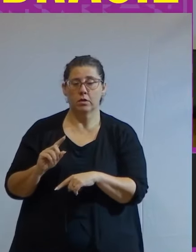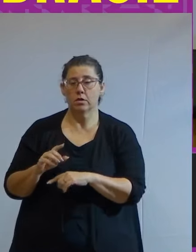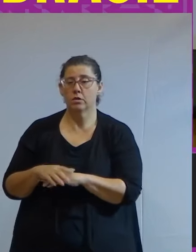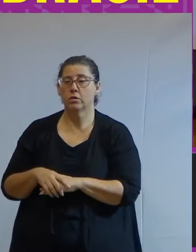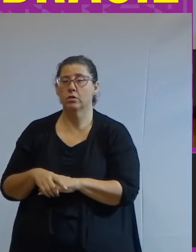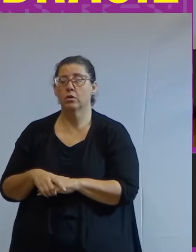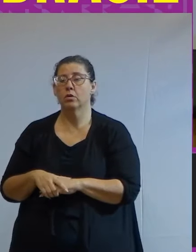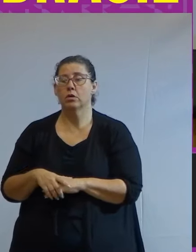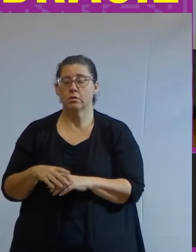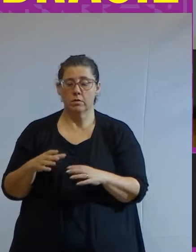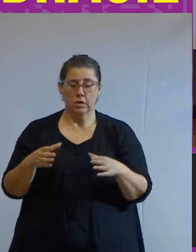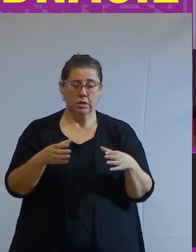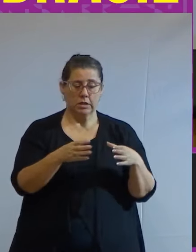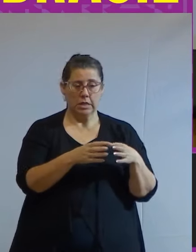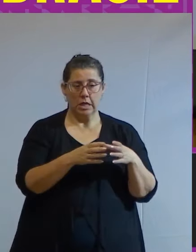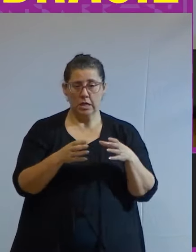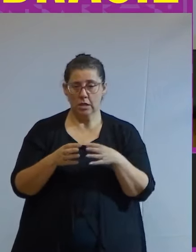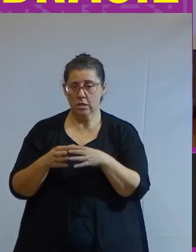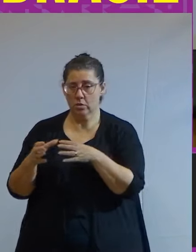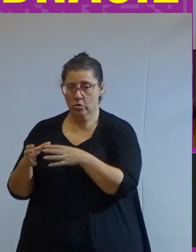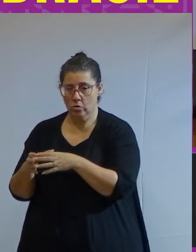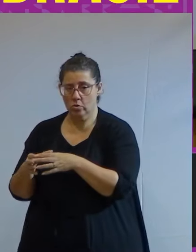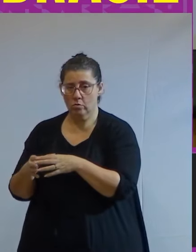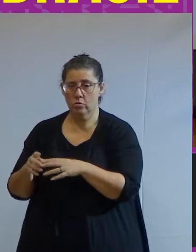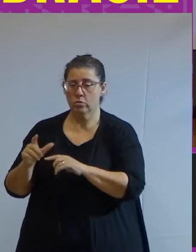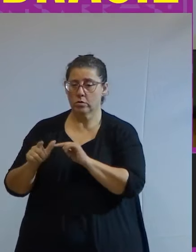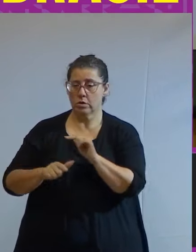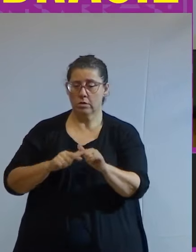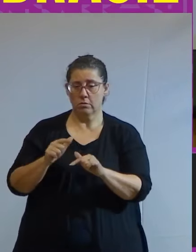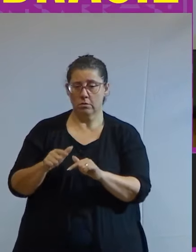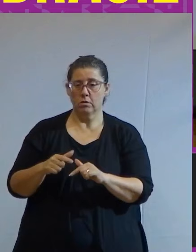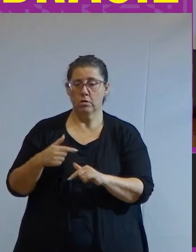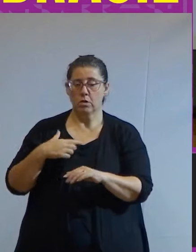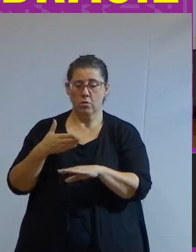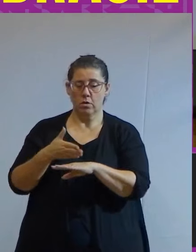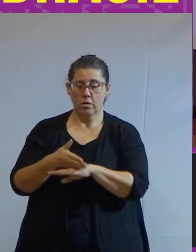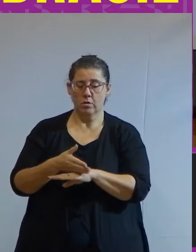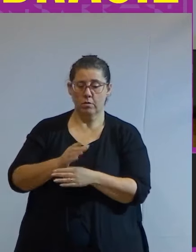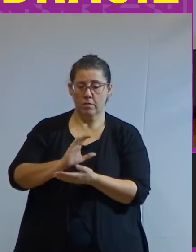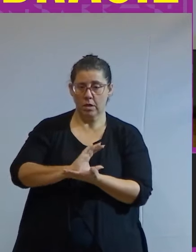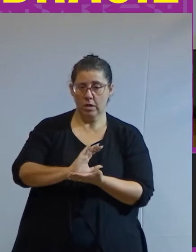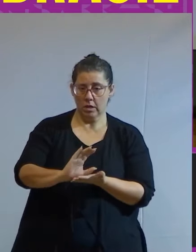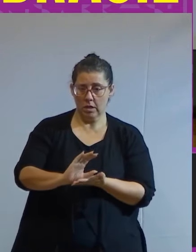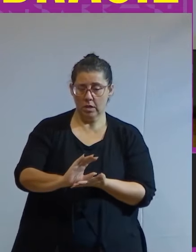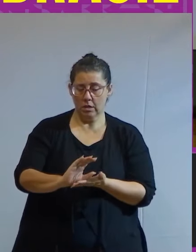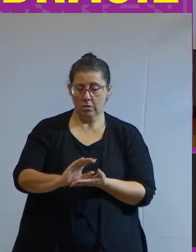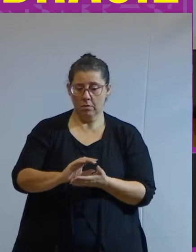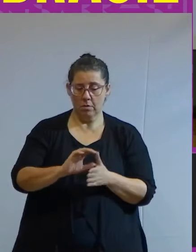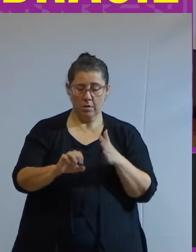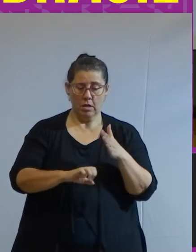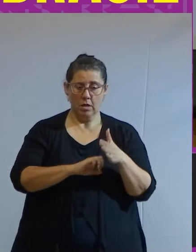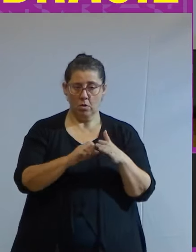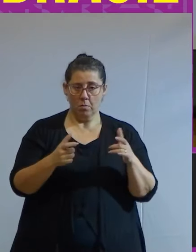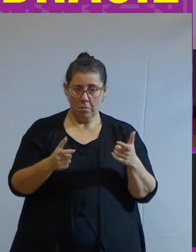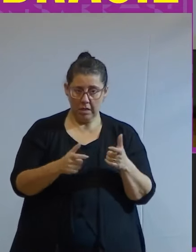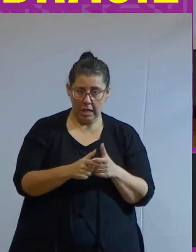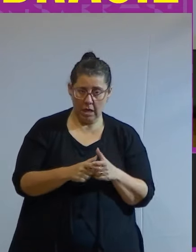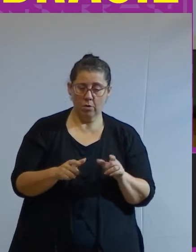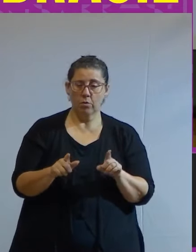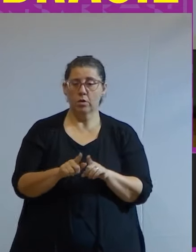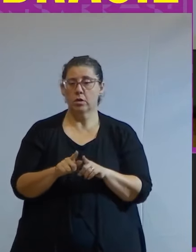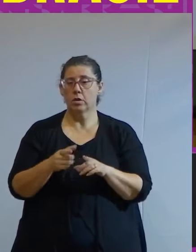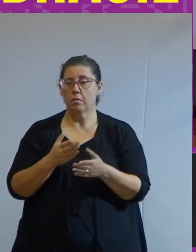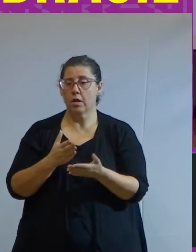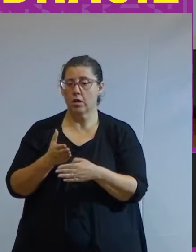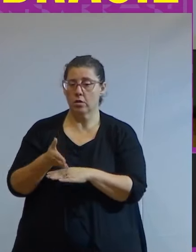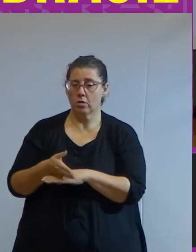e temos três grupos de trabalho e lá desses grupos de trabalho que eu entrei foi para crédito para microempreendedores também entramos